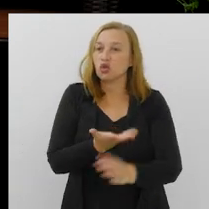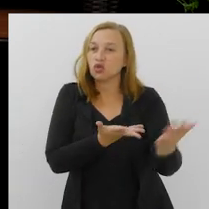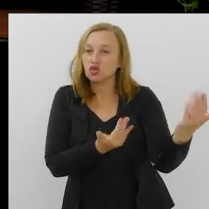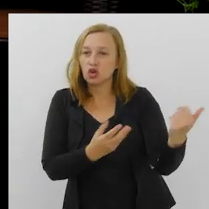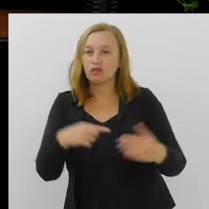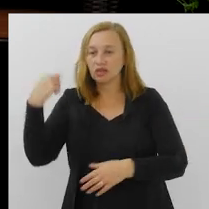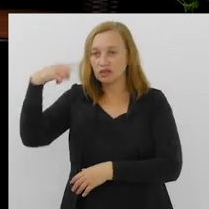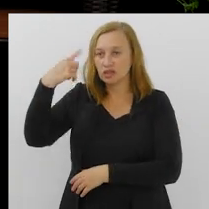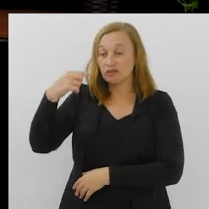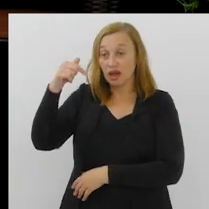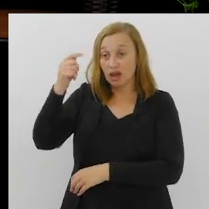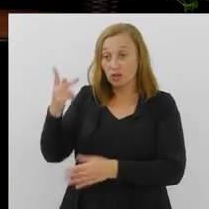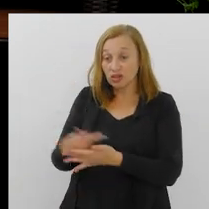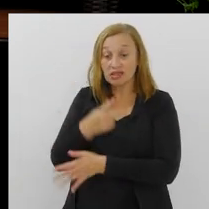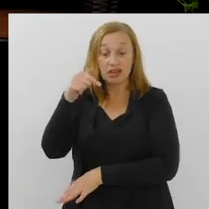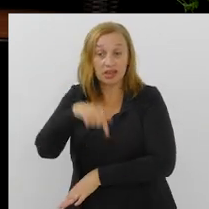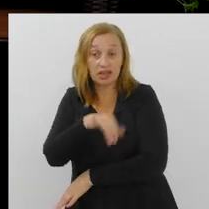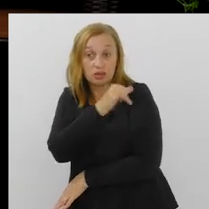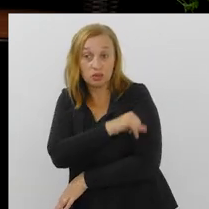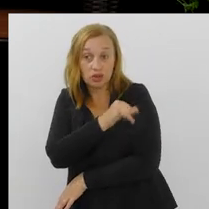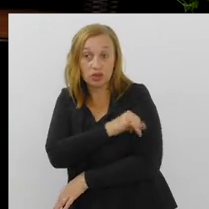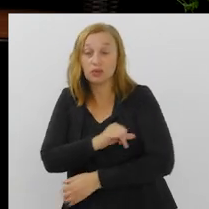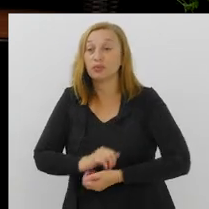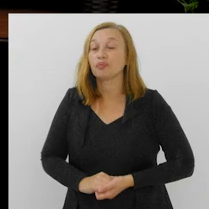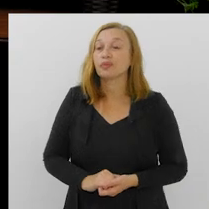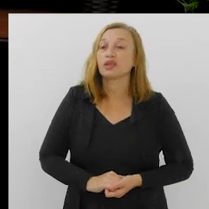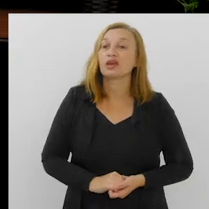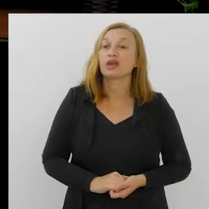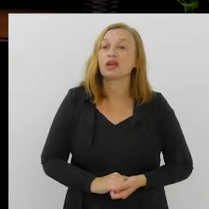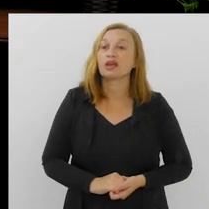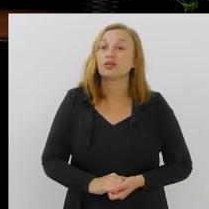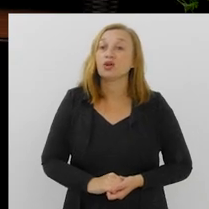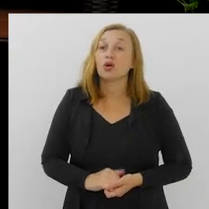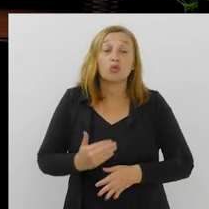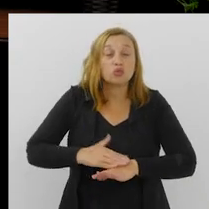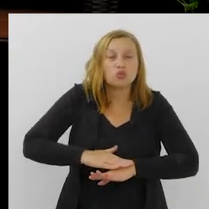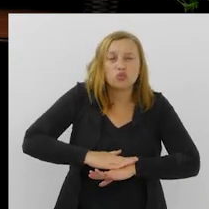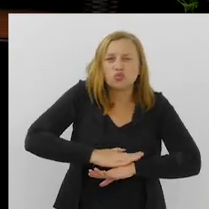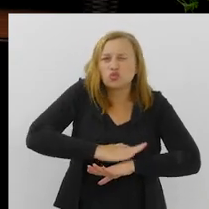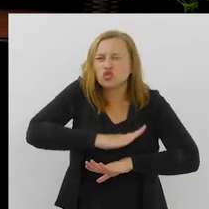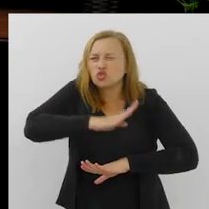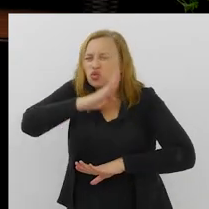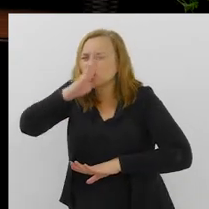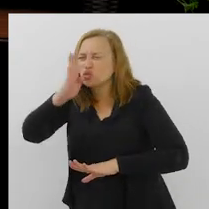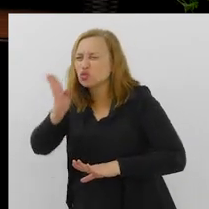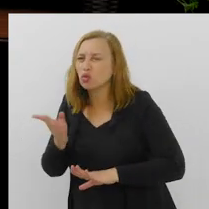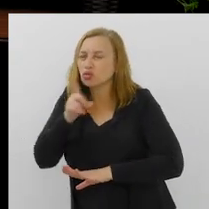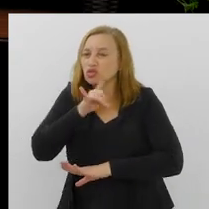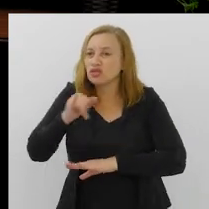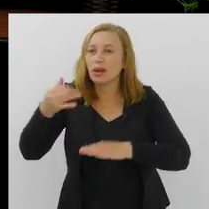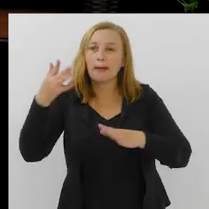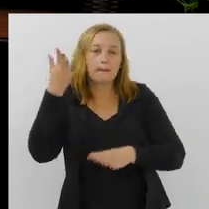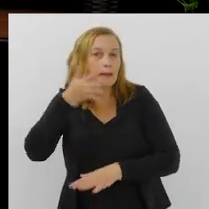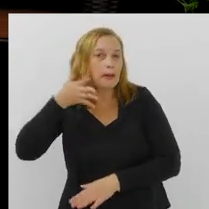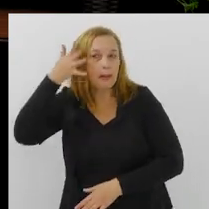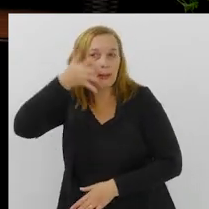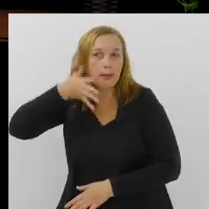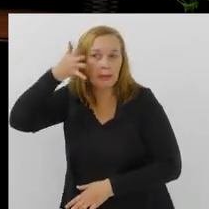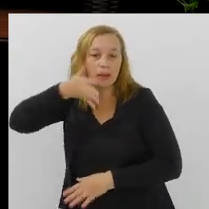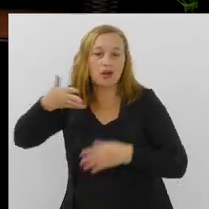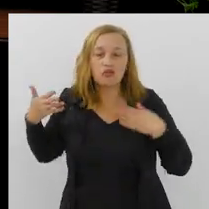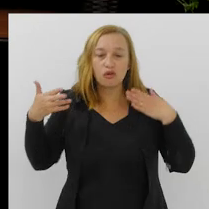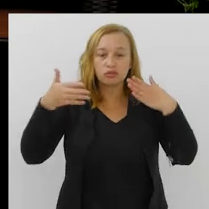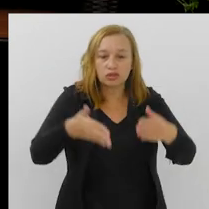da jovem advocacia. Vai acontecer no Vivo Rio, aqui próximo do centro do Rio de Janeiro. vai ser um dia inteiro de palestras